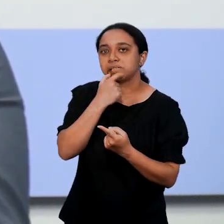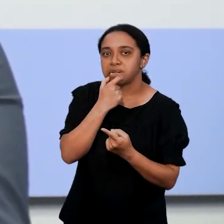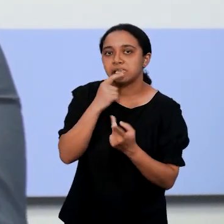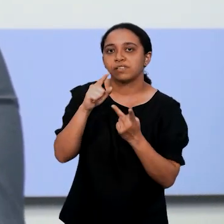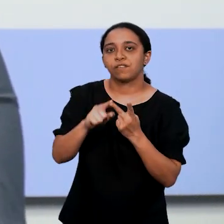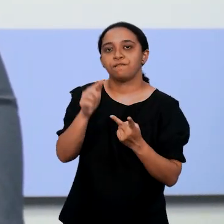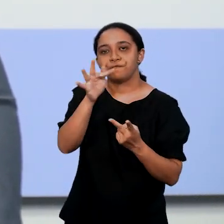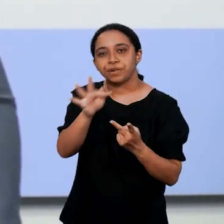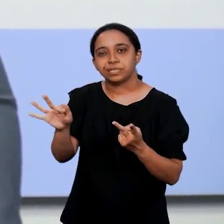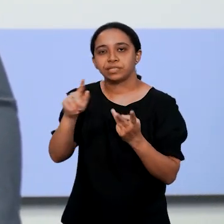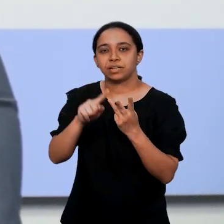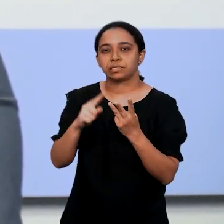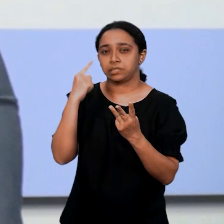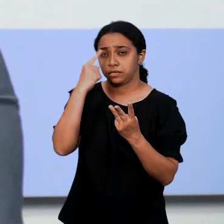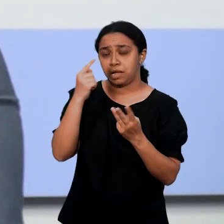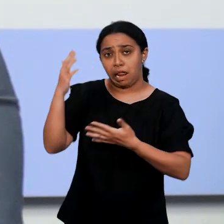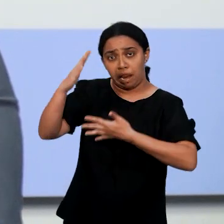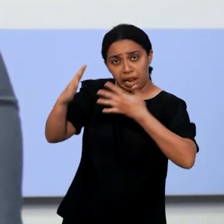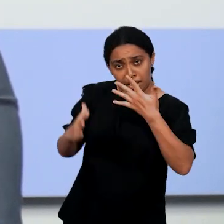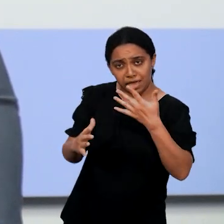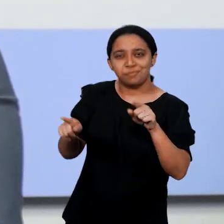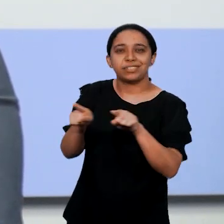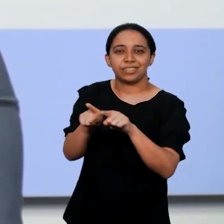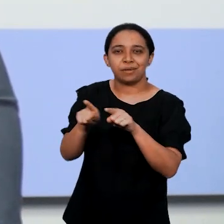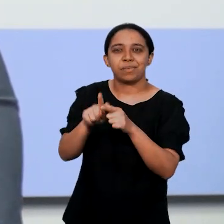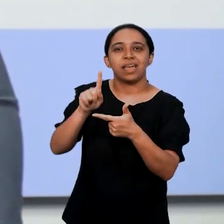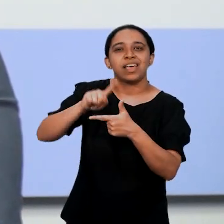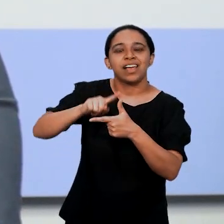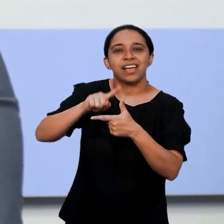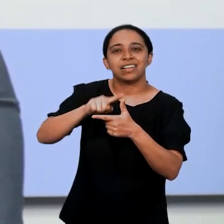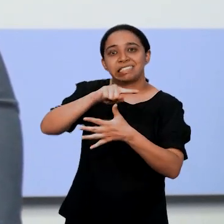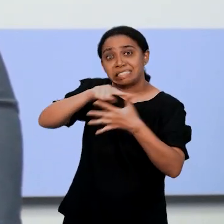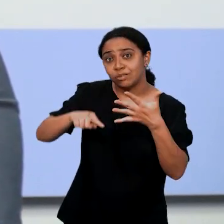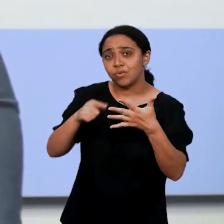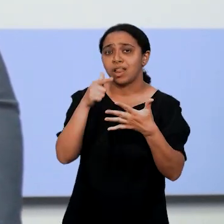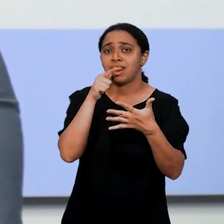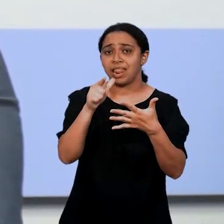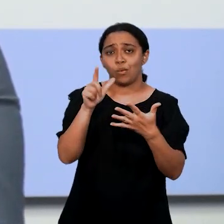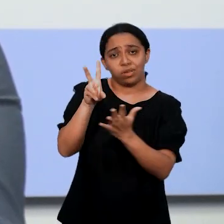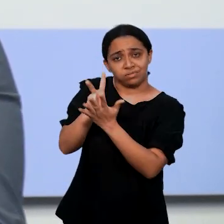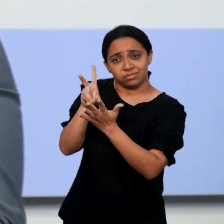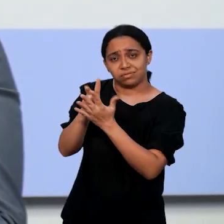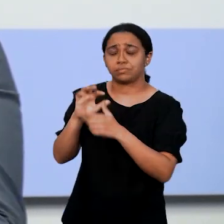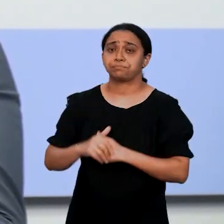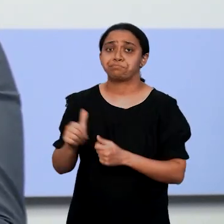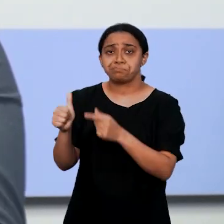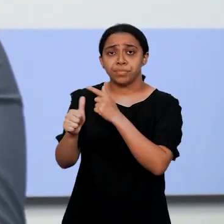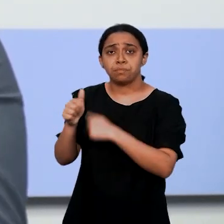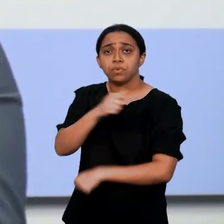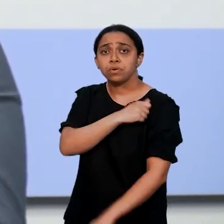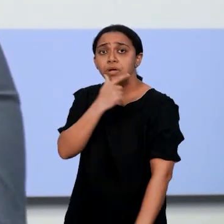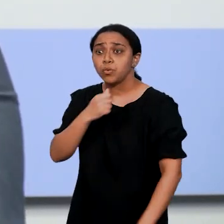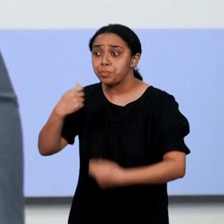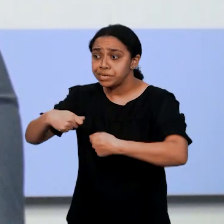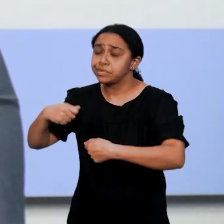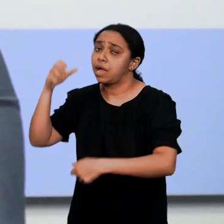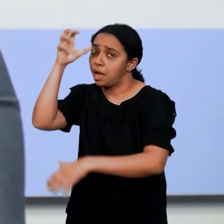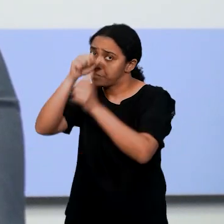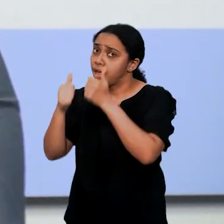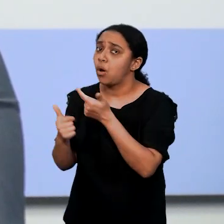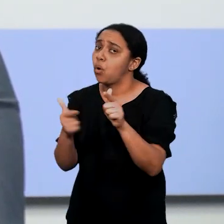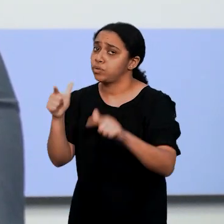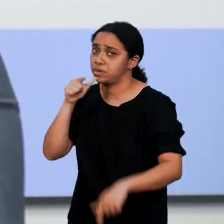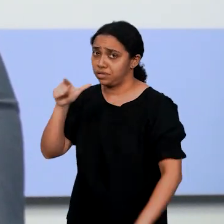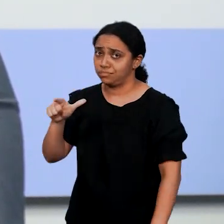como inglês, francês, espanhol, além de libras e as línguas indígenas. Então, esses alunos, o primeiro passo é aprender uma língua